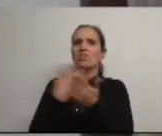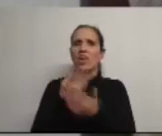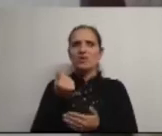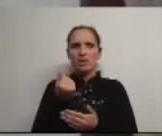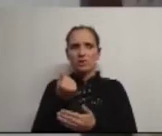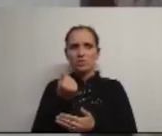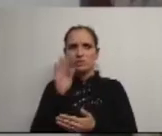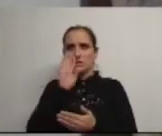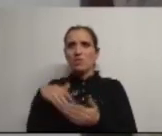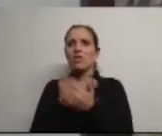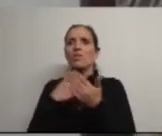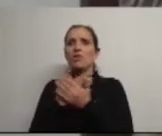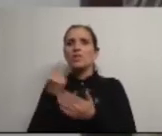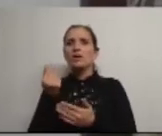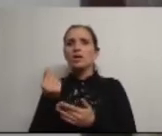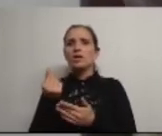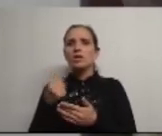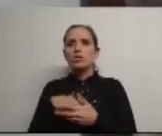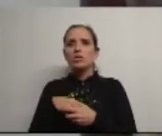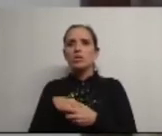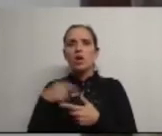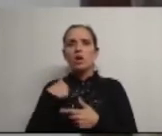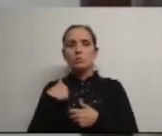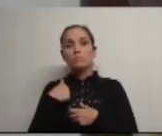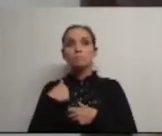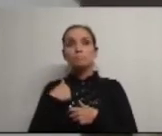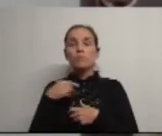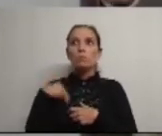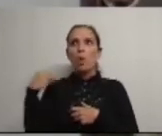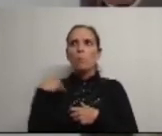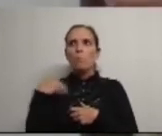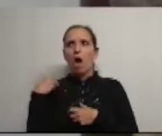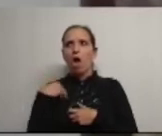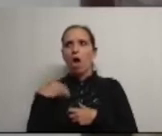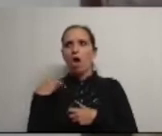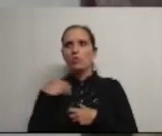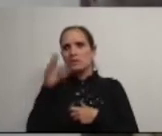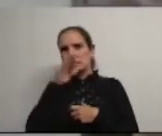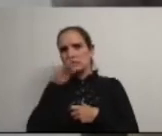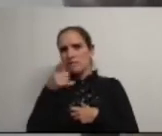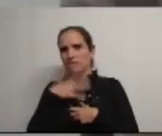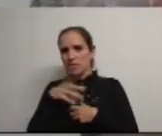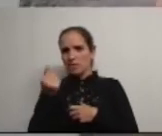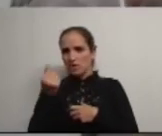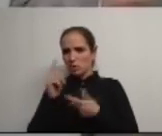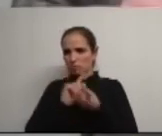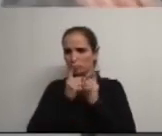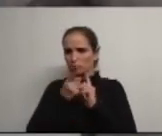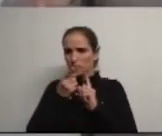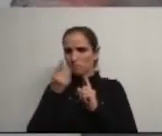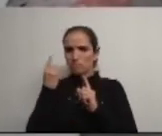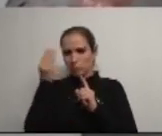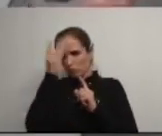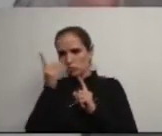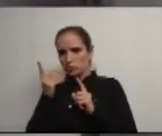e se lhes estão a oferecer dinheiro eu fico é preocupado se querem trocar despedimentos de professores por